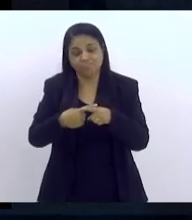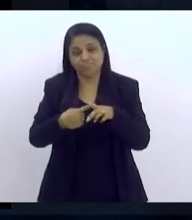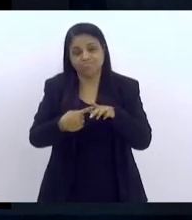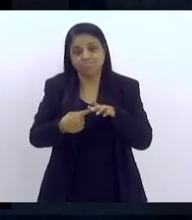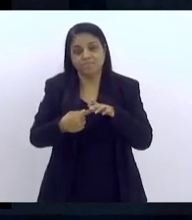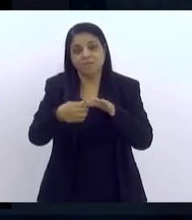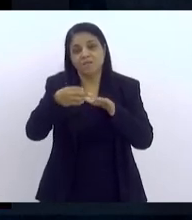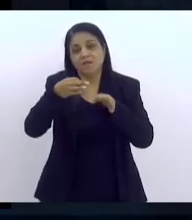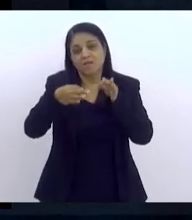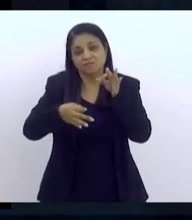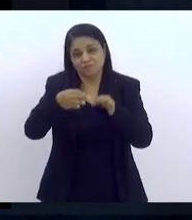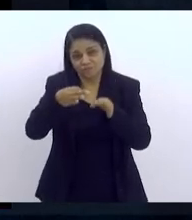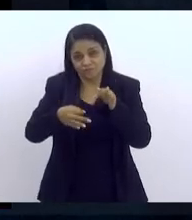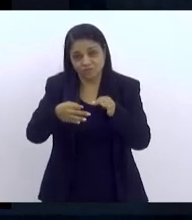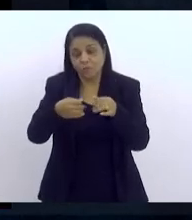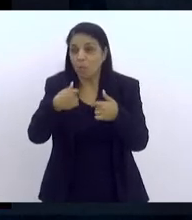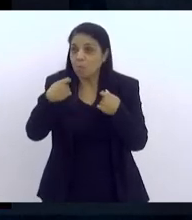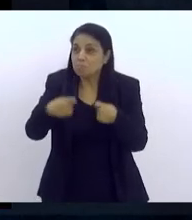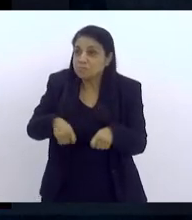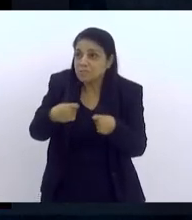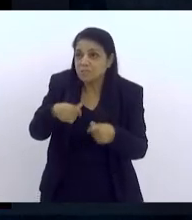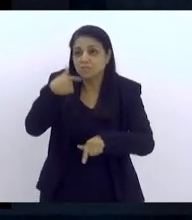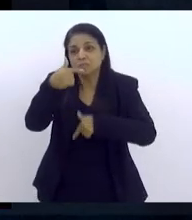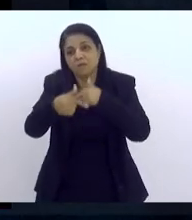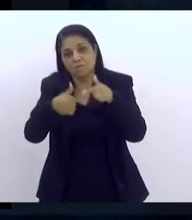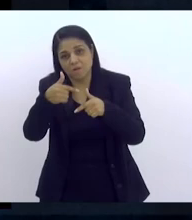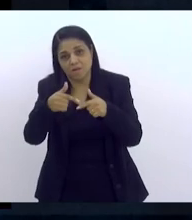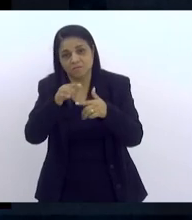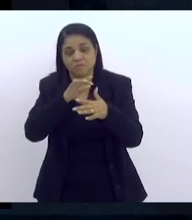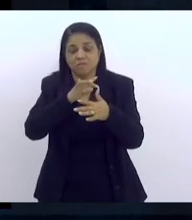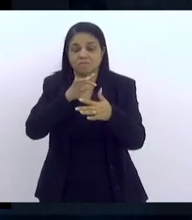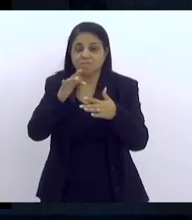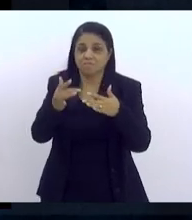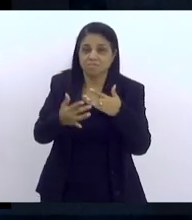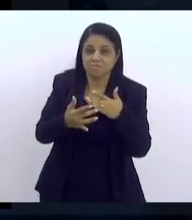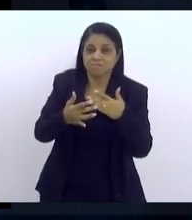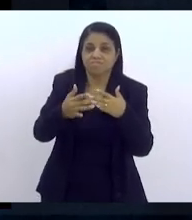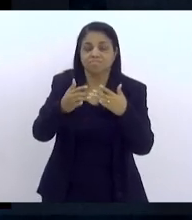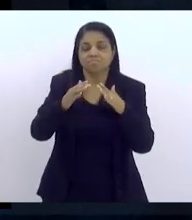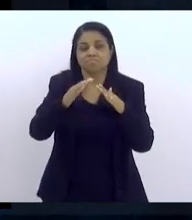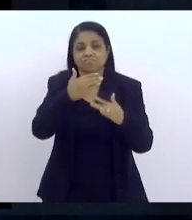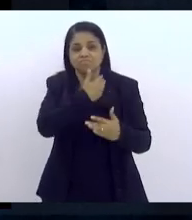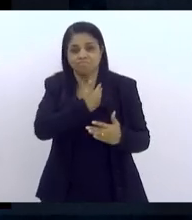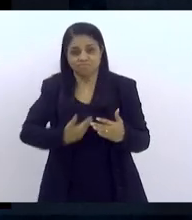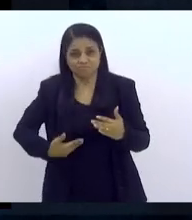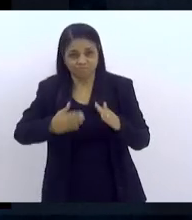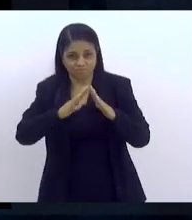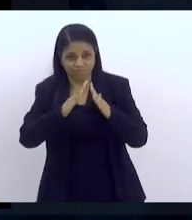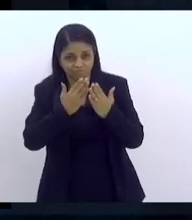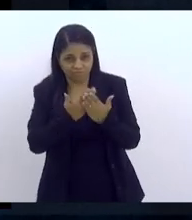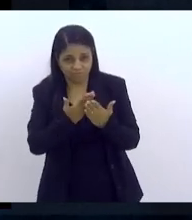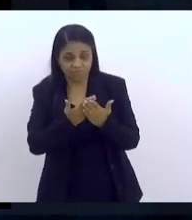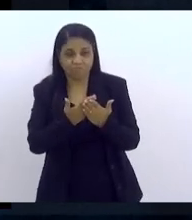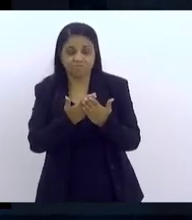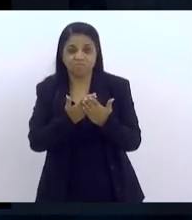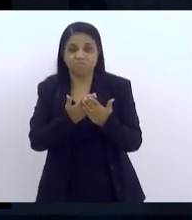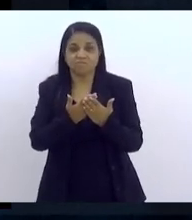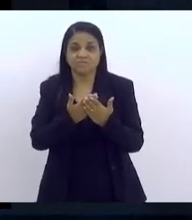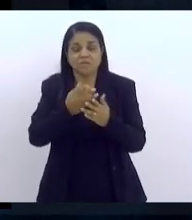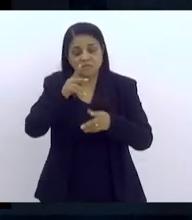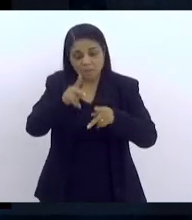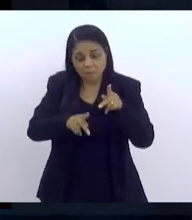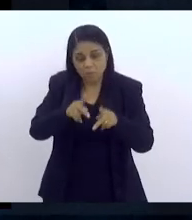a necessidade de trabalhar. Então, dentro da rede pública, nós temos um extrato da